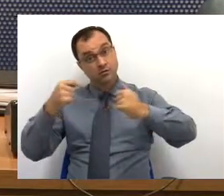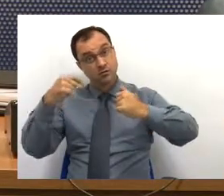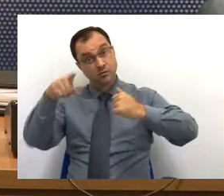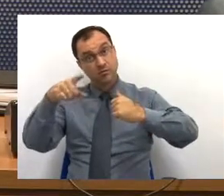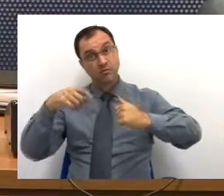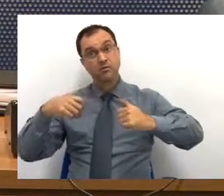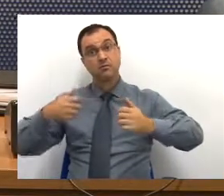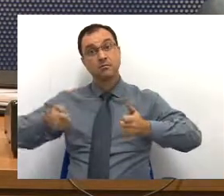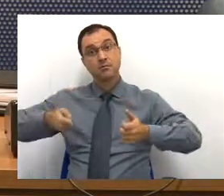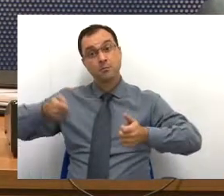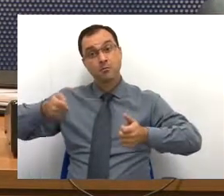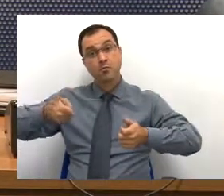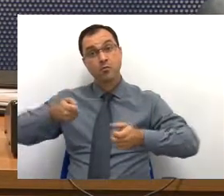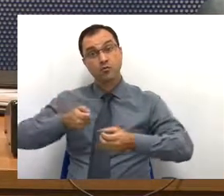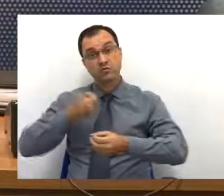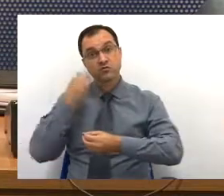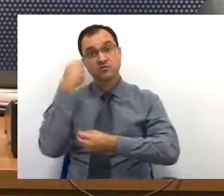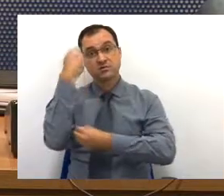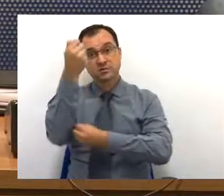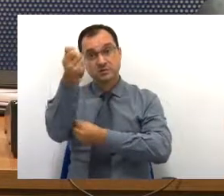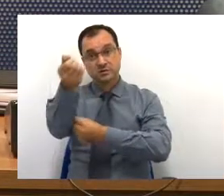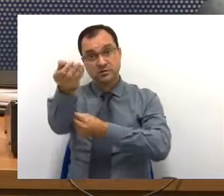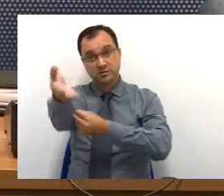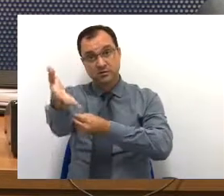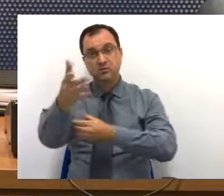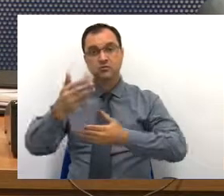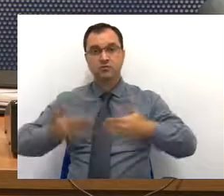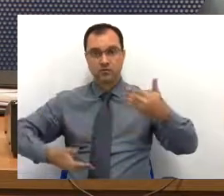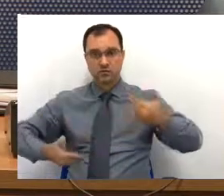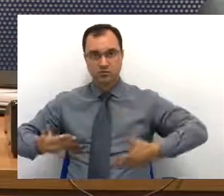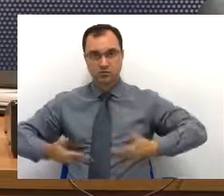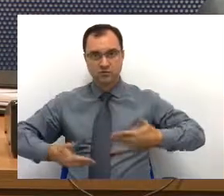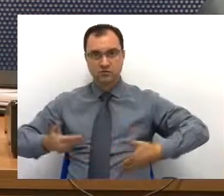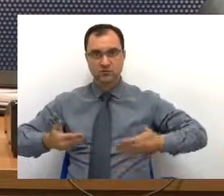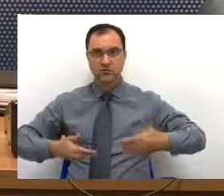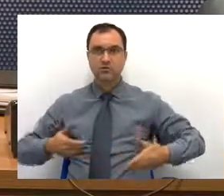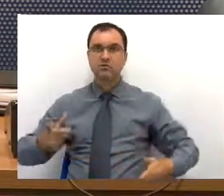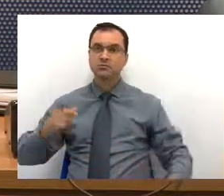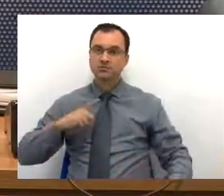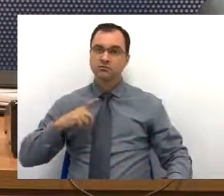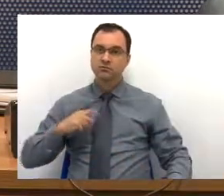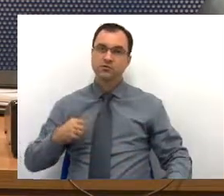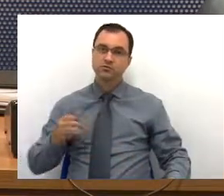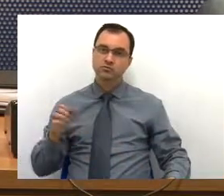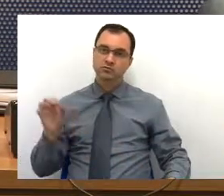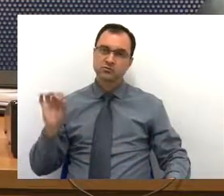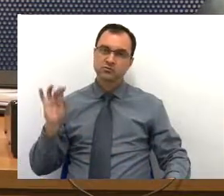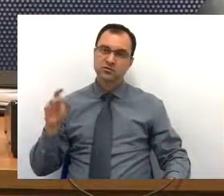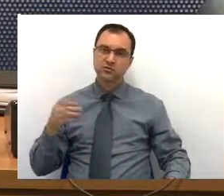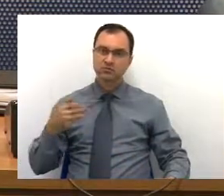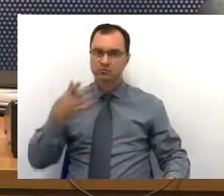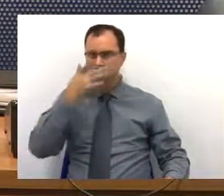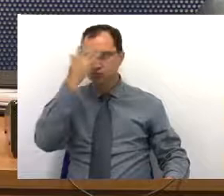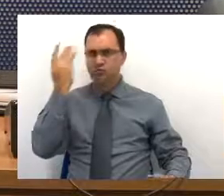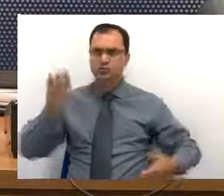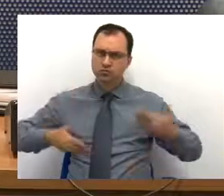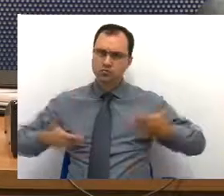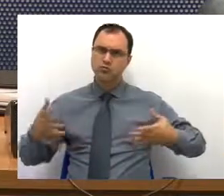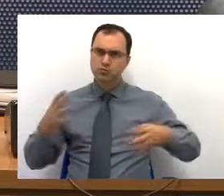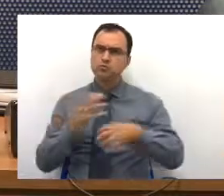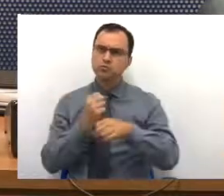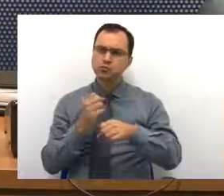bolsa para nossos funcionários. Então, tem um certo número de funcionários,